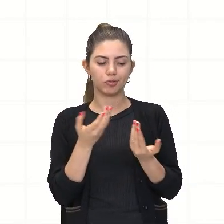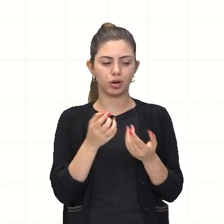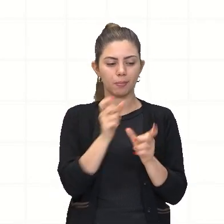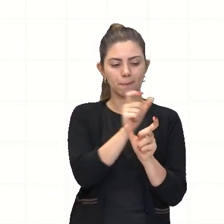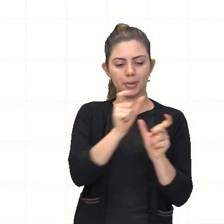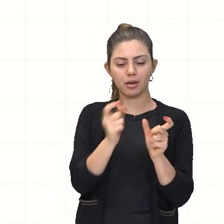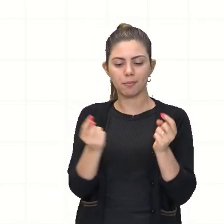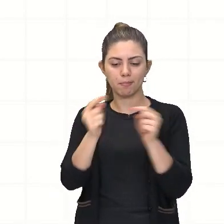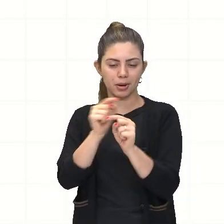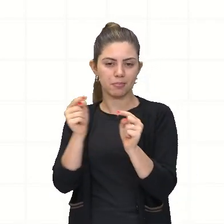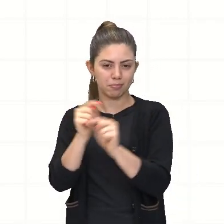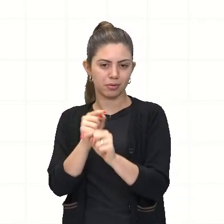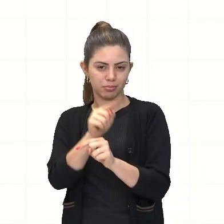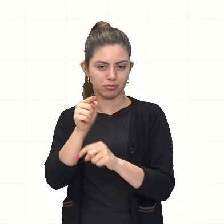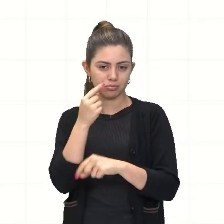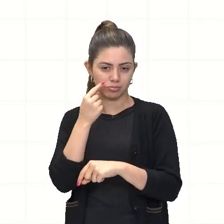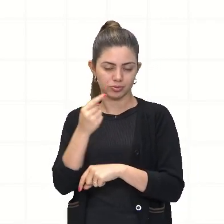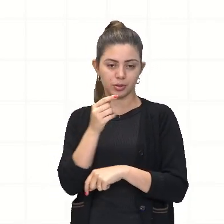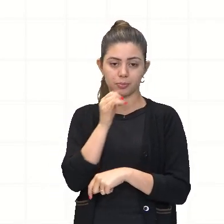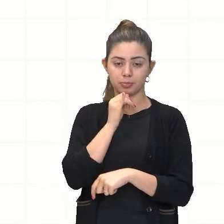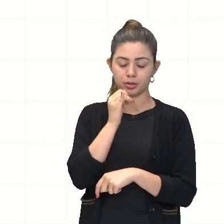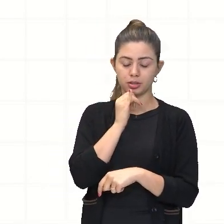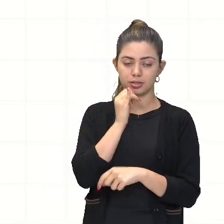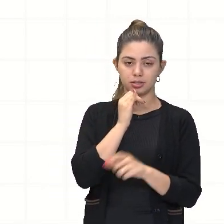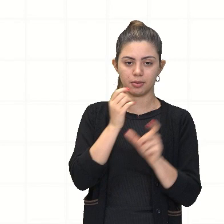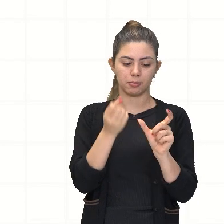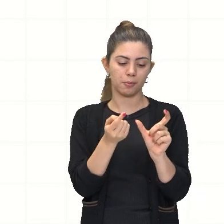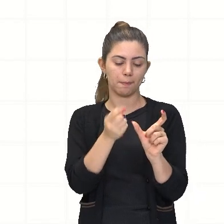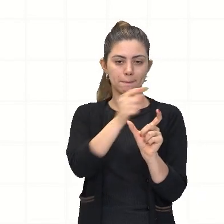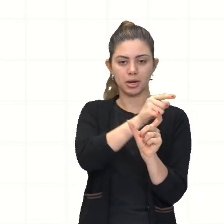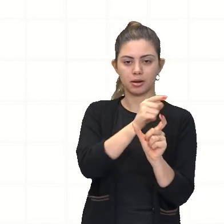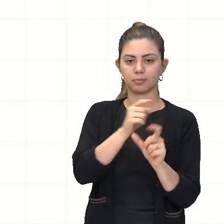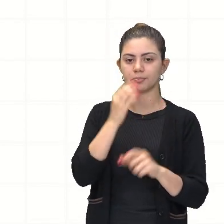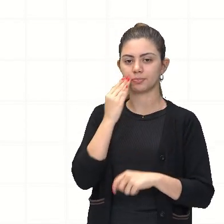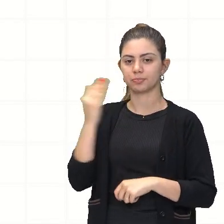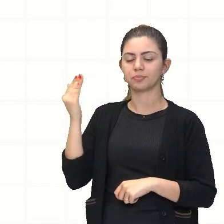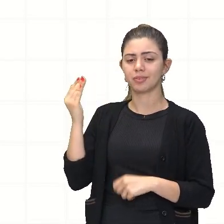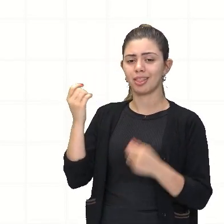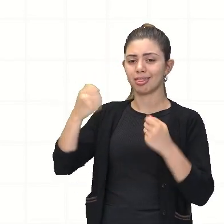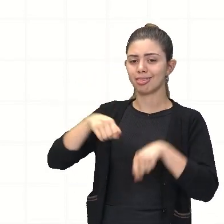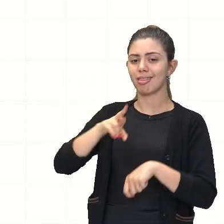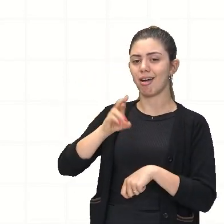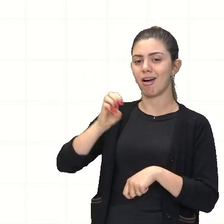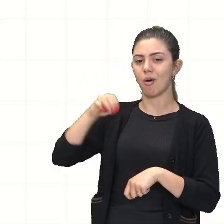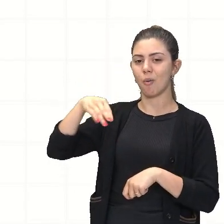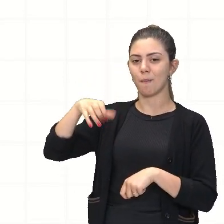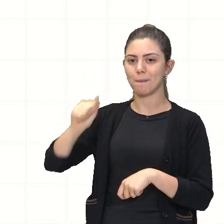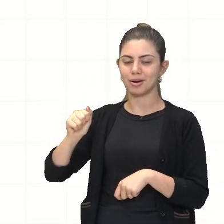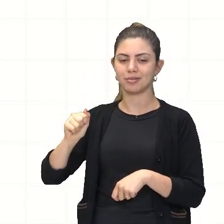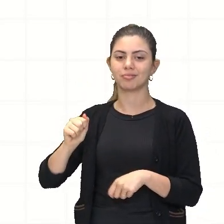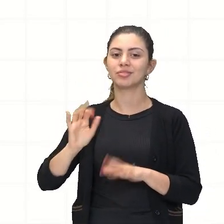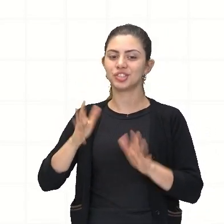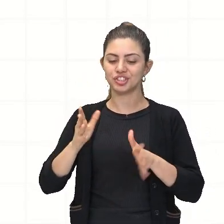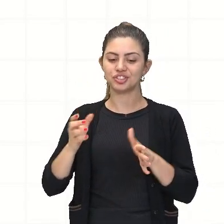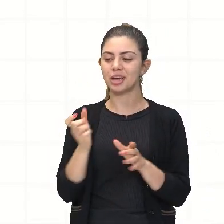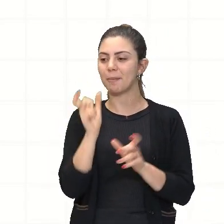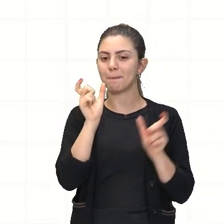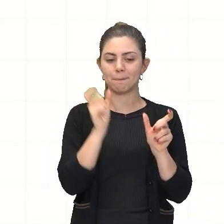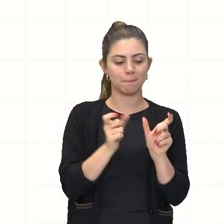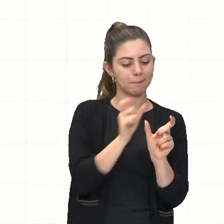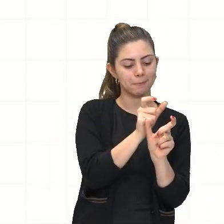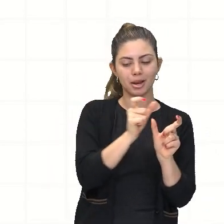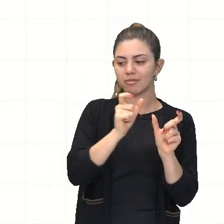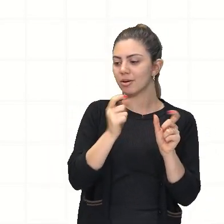terem uma ideia. Por exemplo, de trás para frente é Roma. Ó, olha aqui. Pronto, eu já construí uma outra palavra.